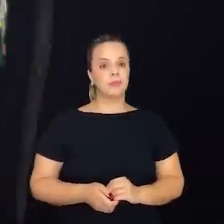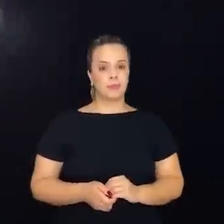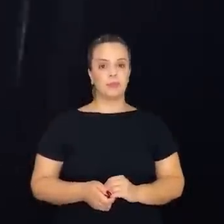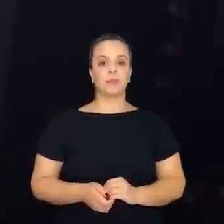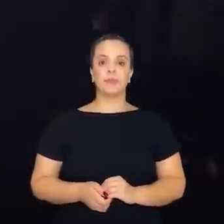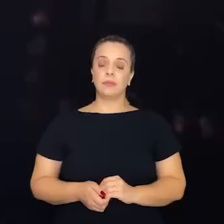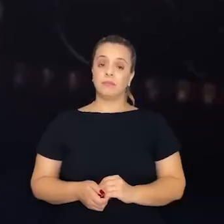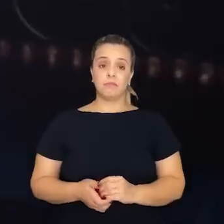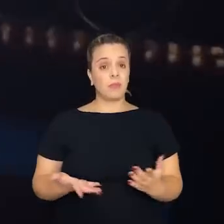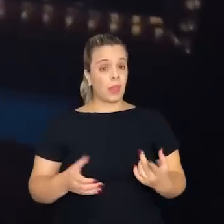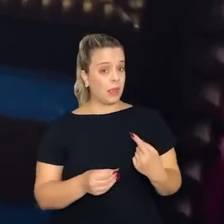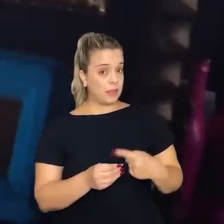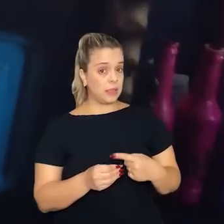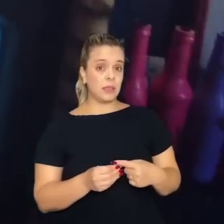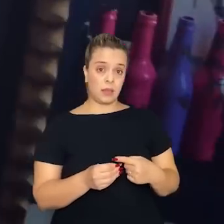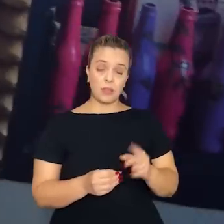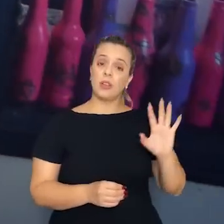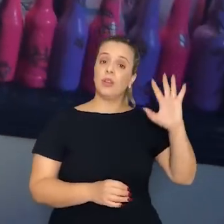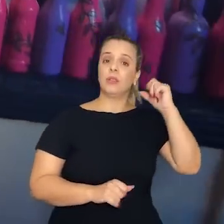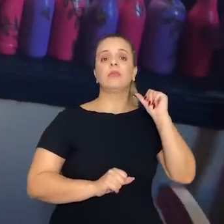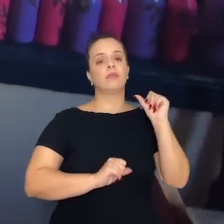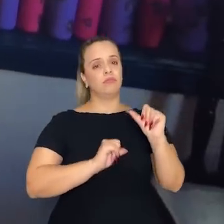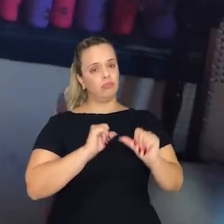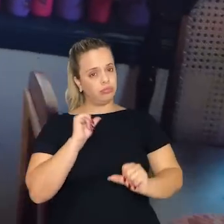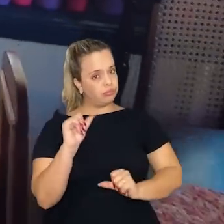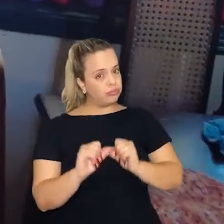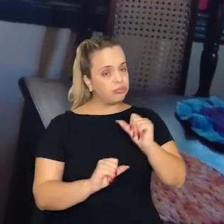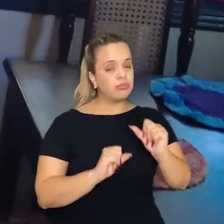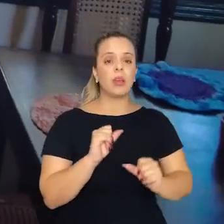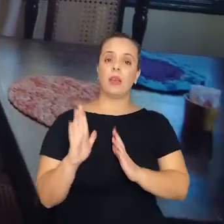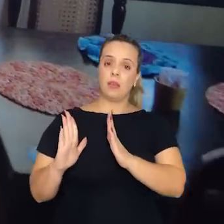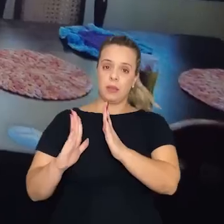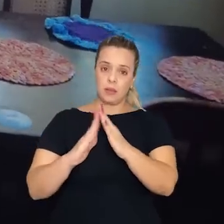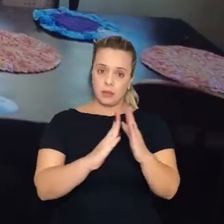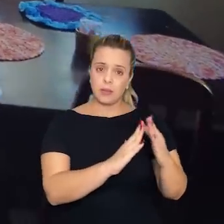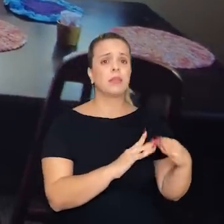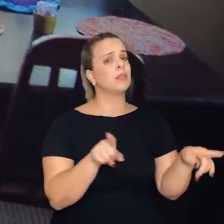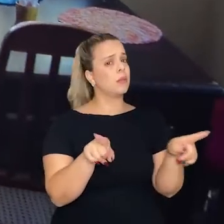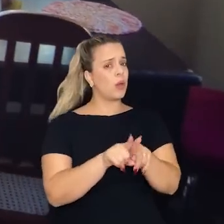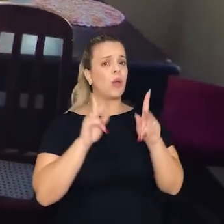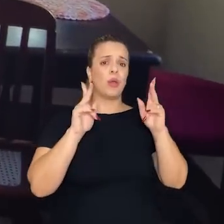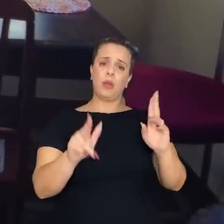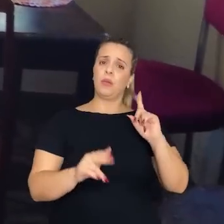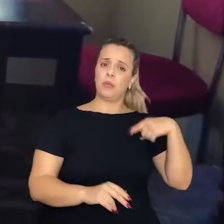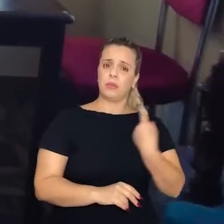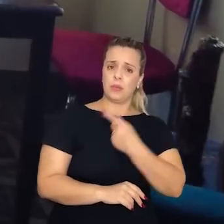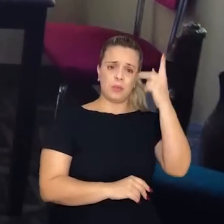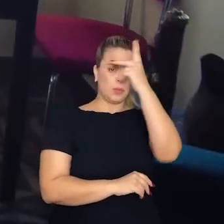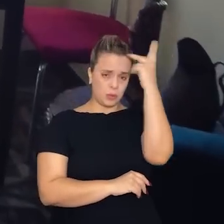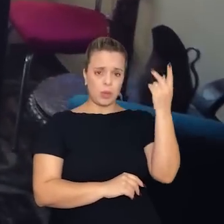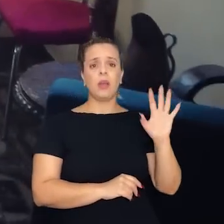A cidade passa por transformações e os imóveis também passam, assim como nós também passamos.